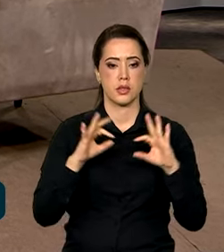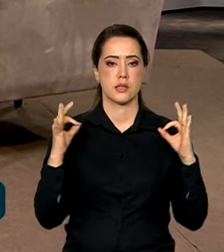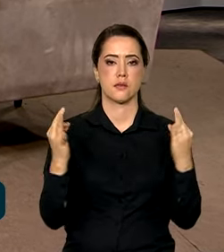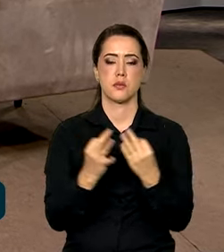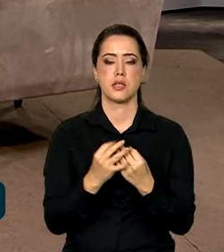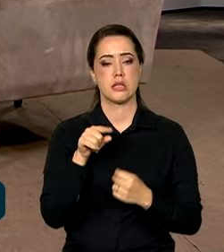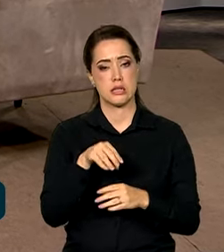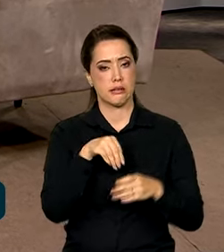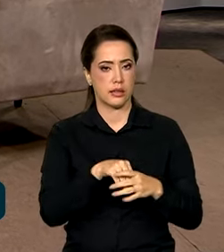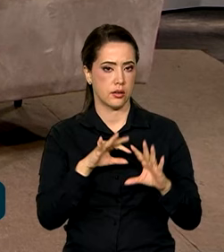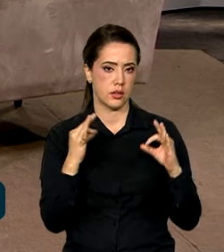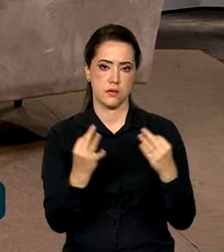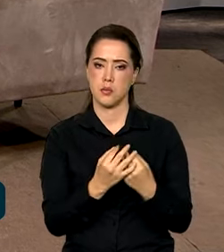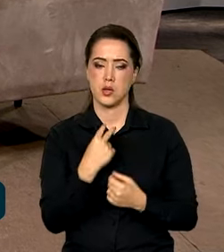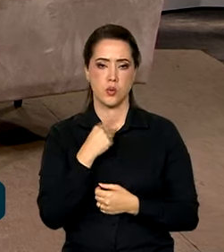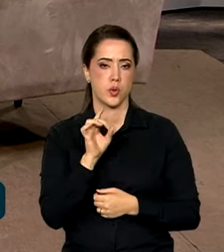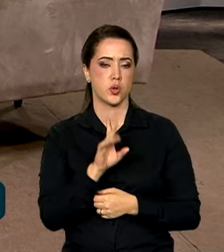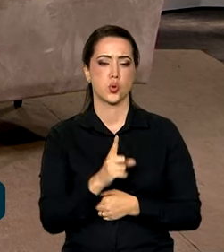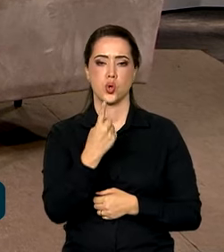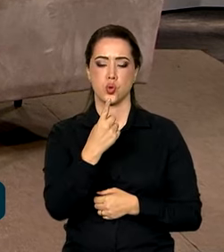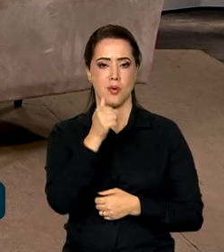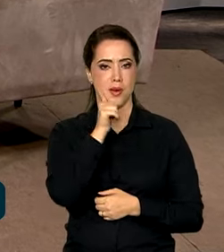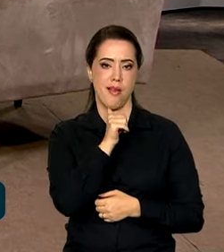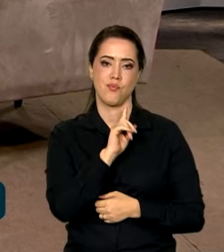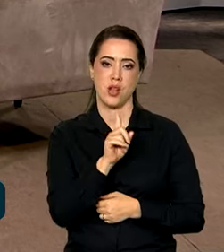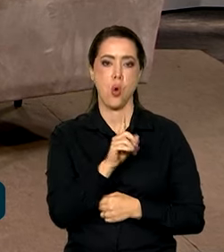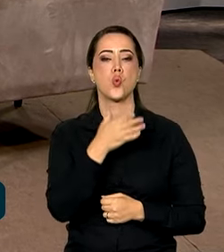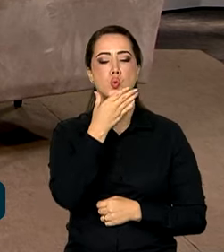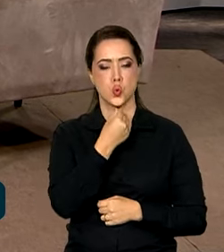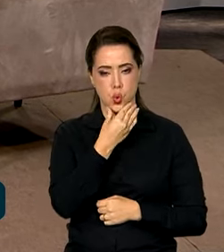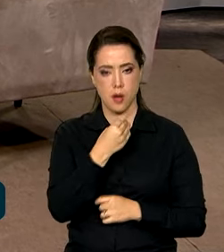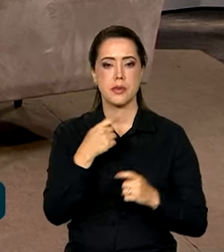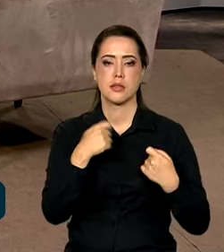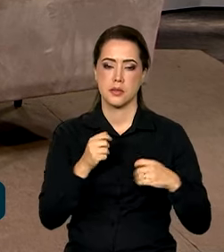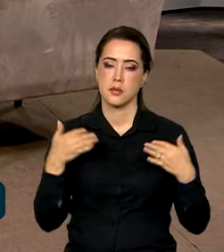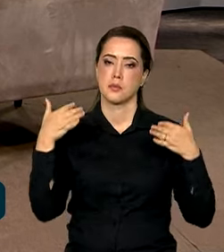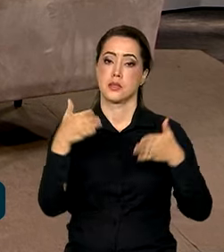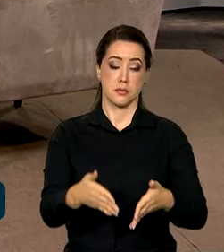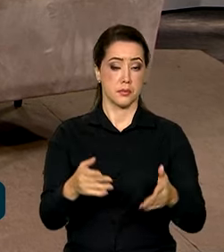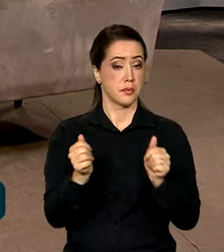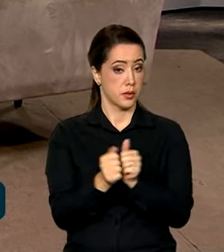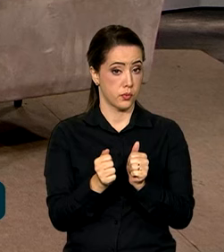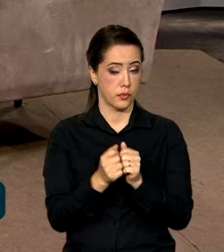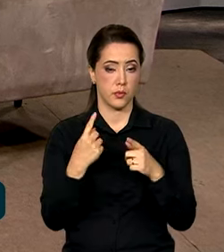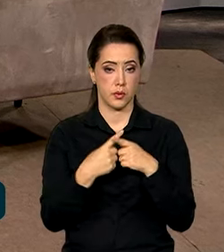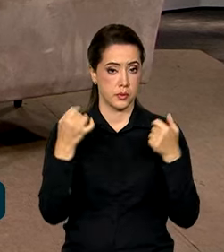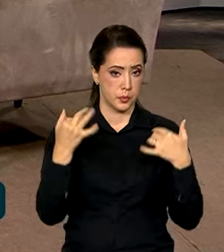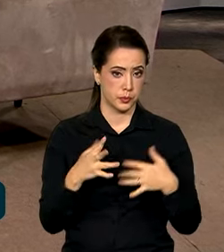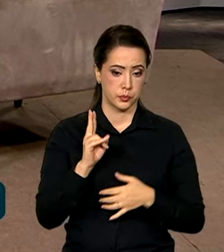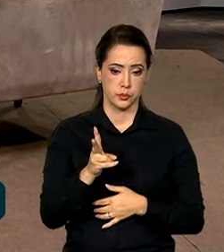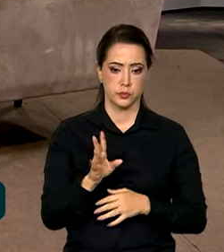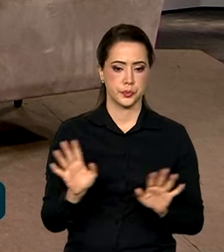dentro das famílias, não somente das mulheres. Os homens também participando deste cuidado. Porque, eu sempre digo,